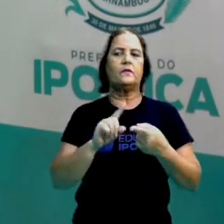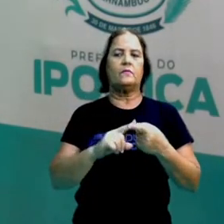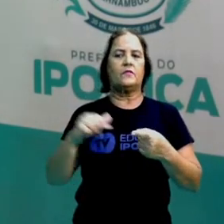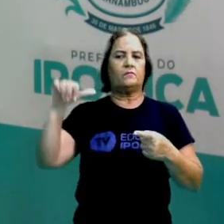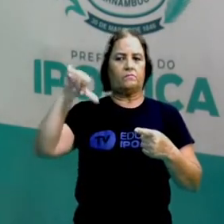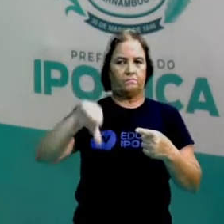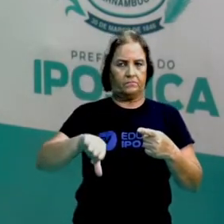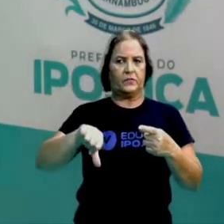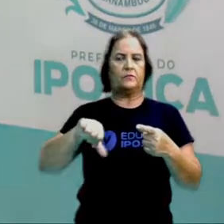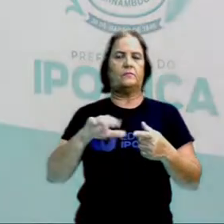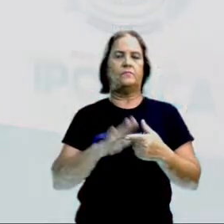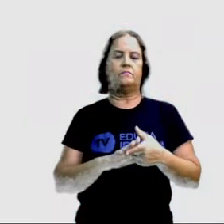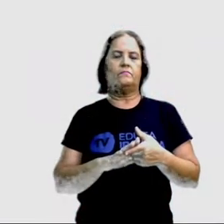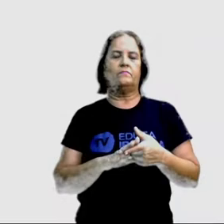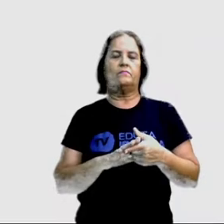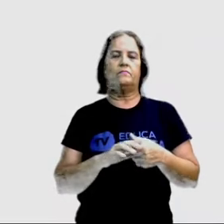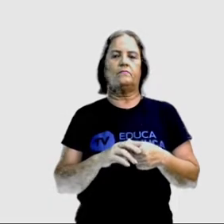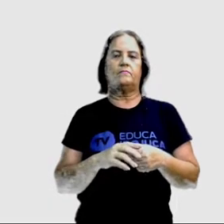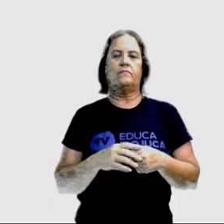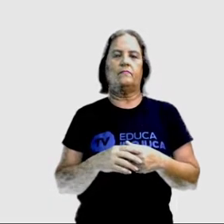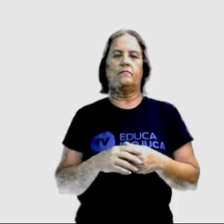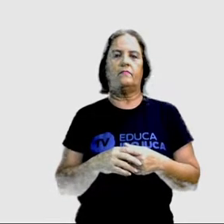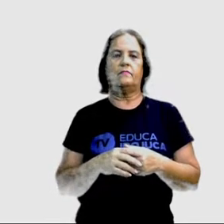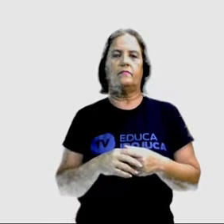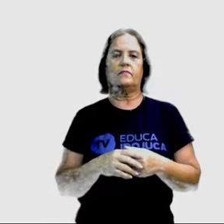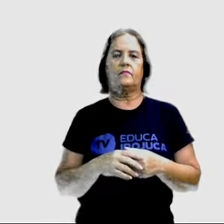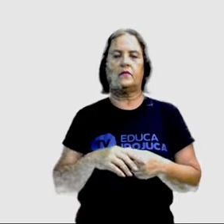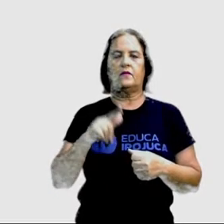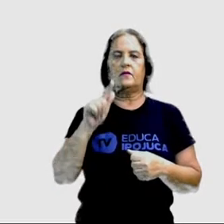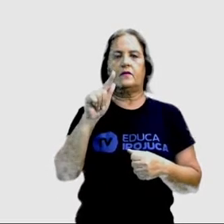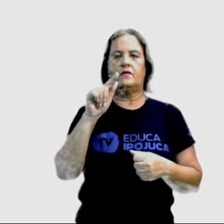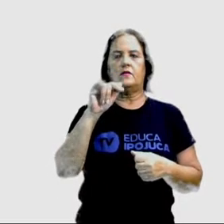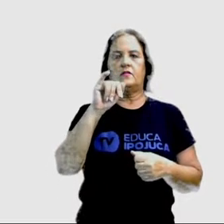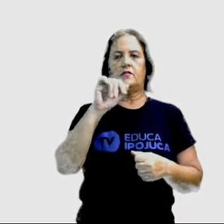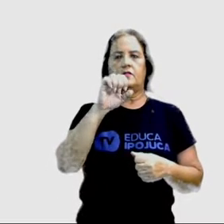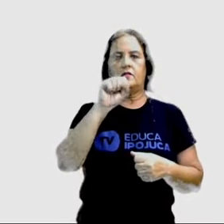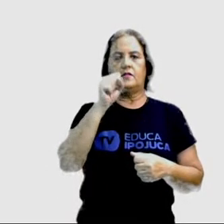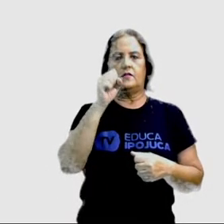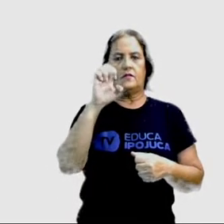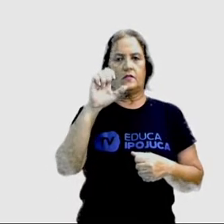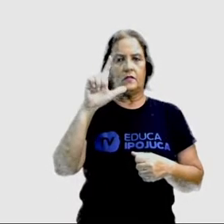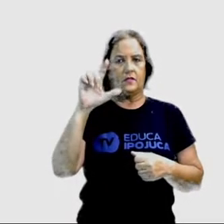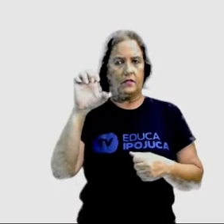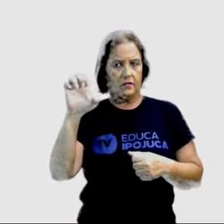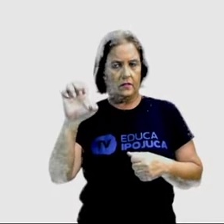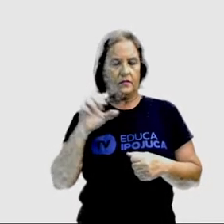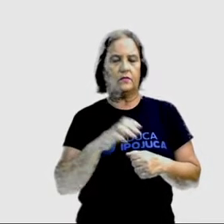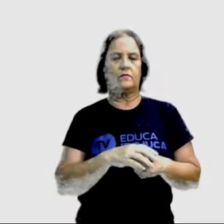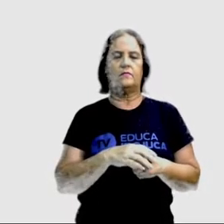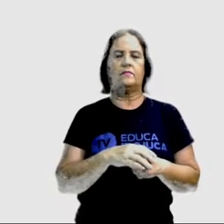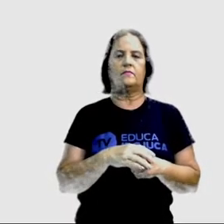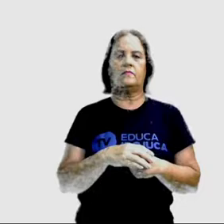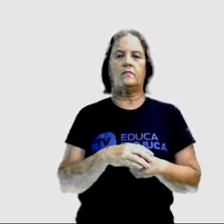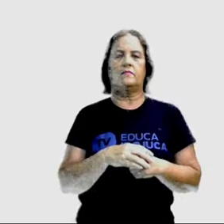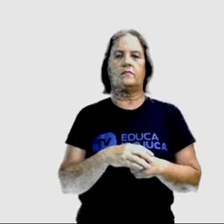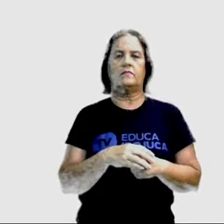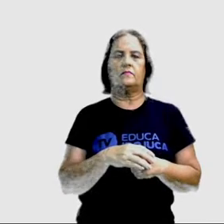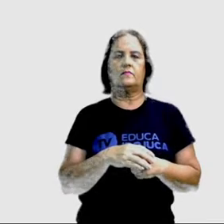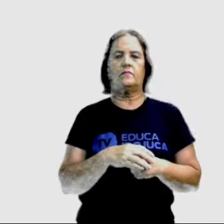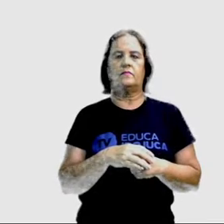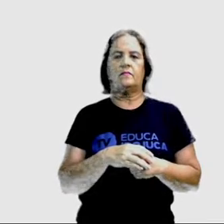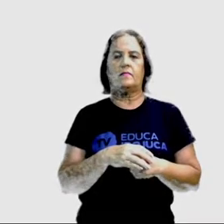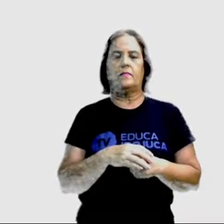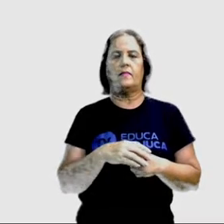português como em inglês. Então, vamos lá! Gisele Bicham is the most beautiful model of the world. Ou seja,